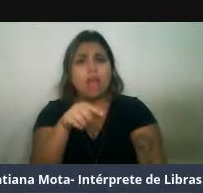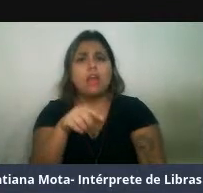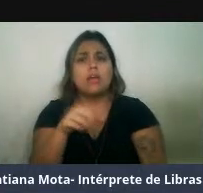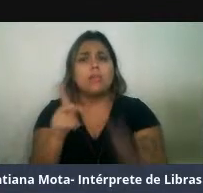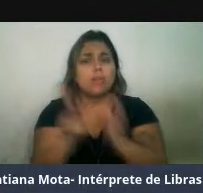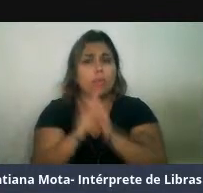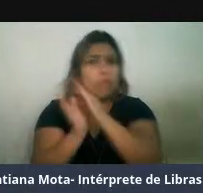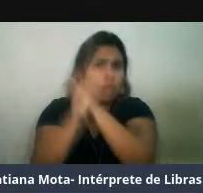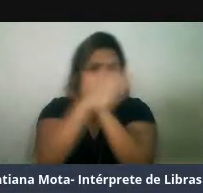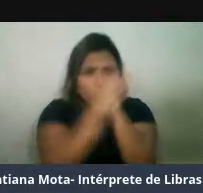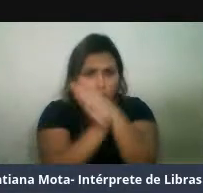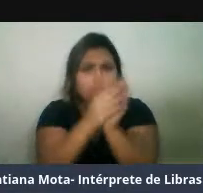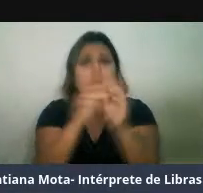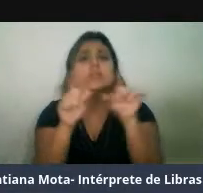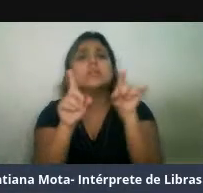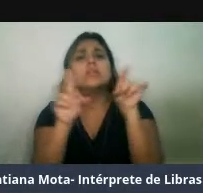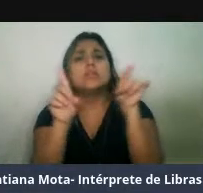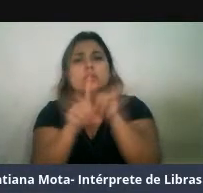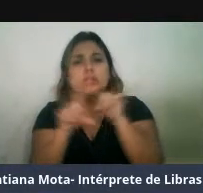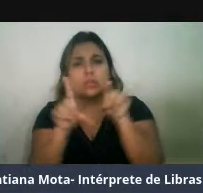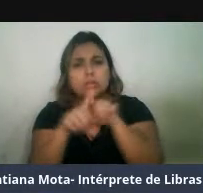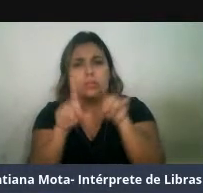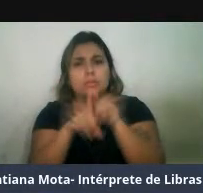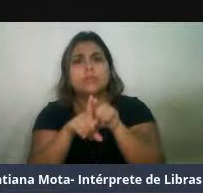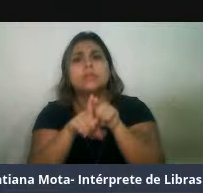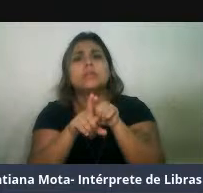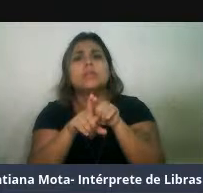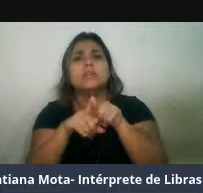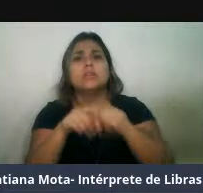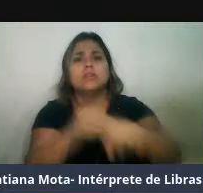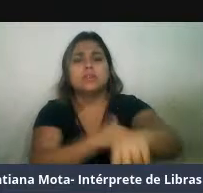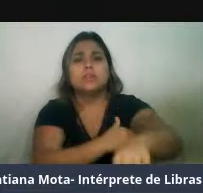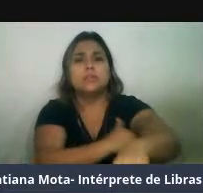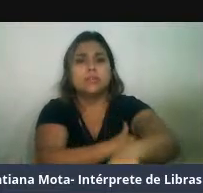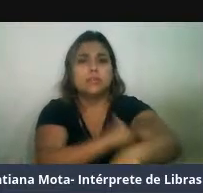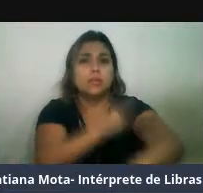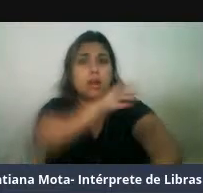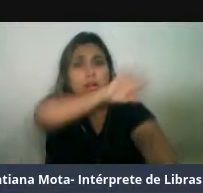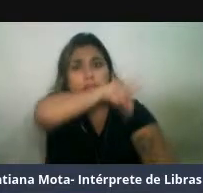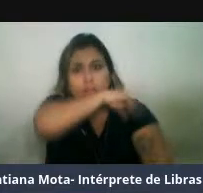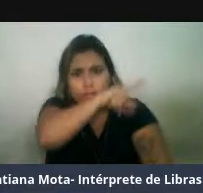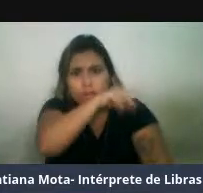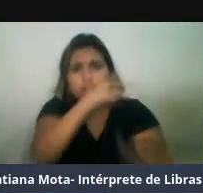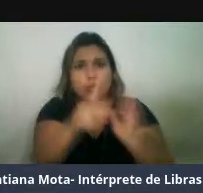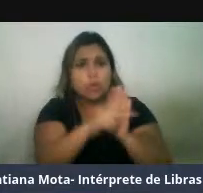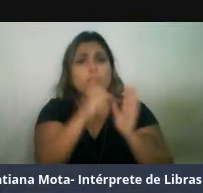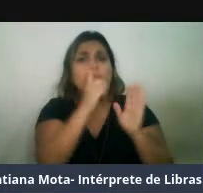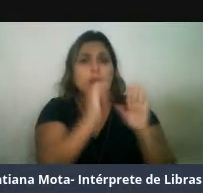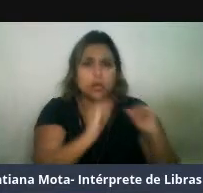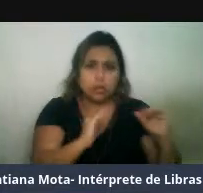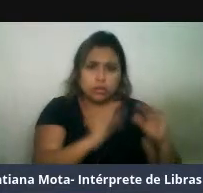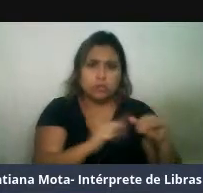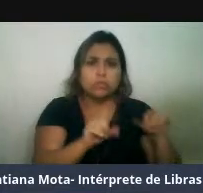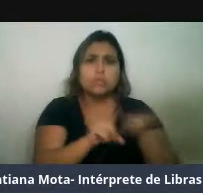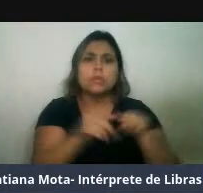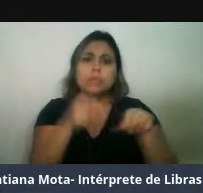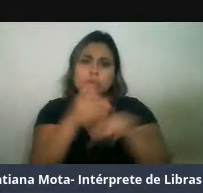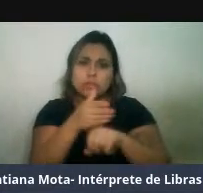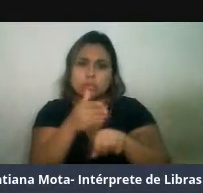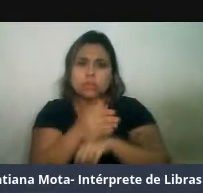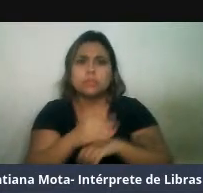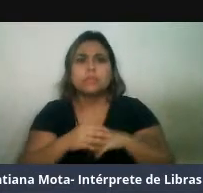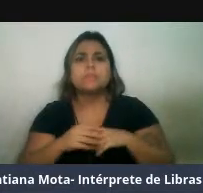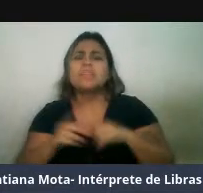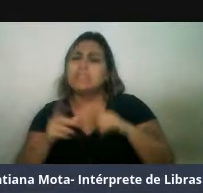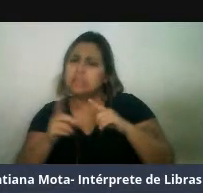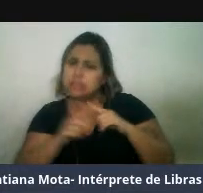uma família também bem diversificada, 13 gêneros e 19 espécies, também com ampla distribuição, com representantes na maior parte